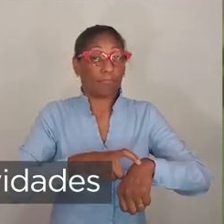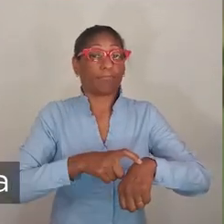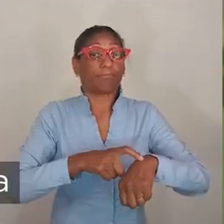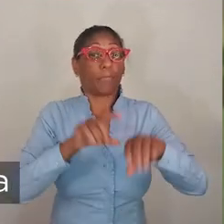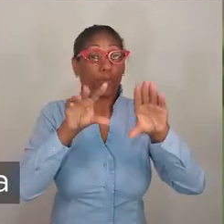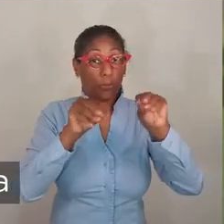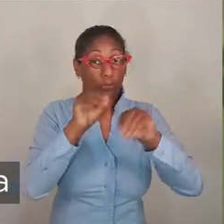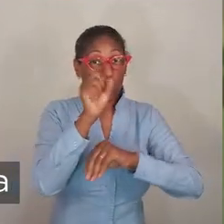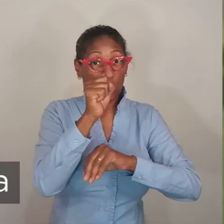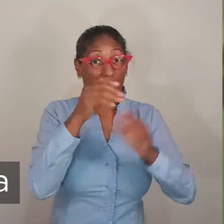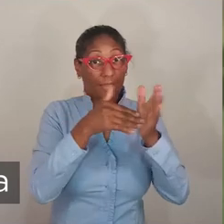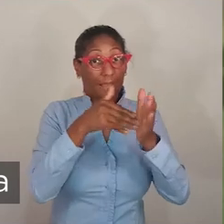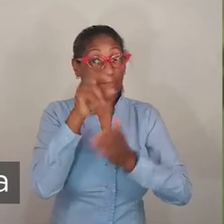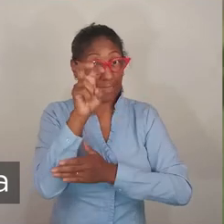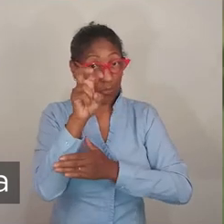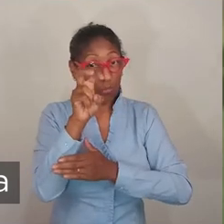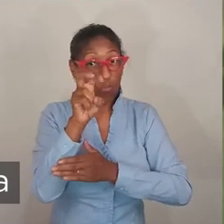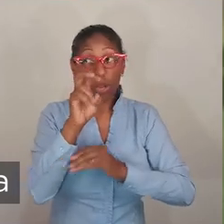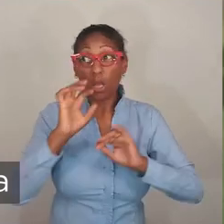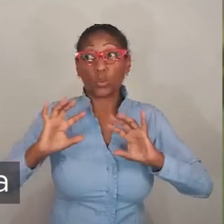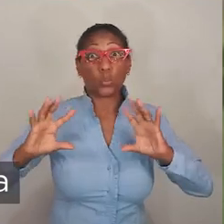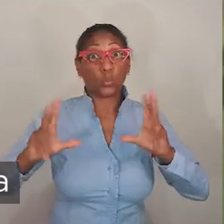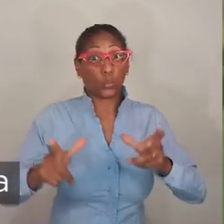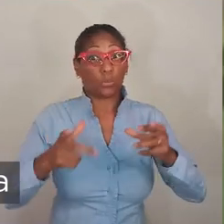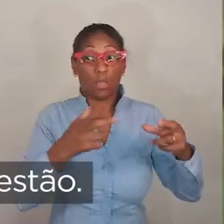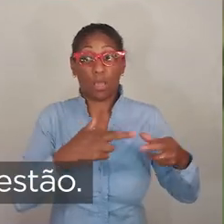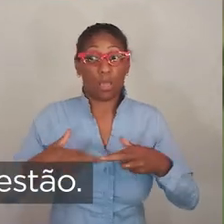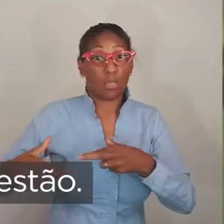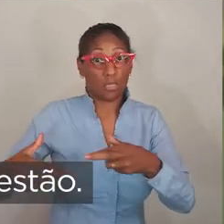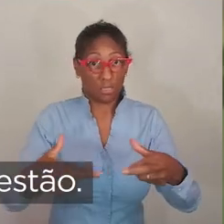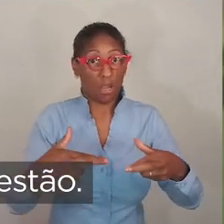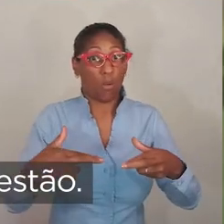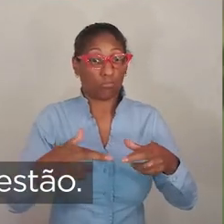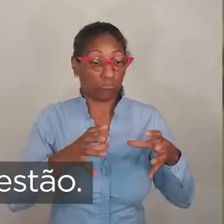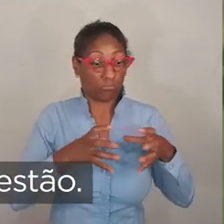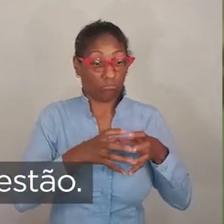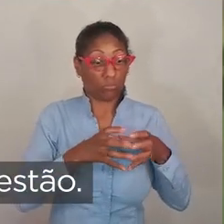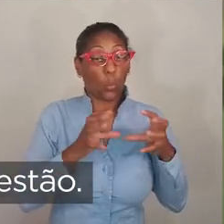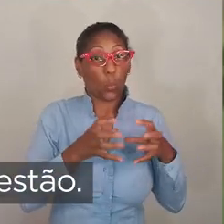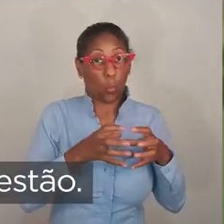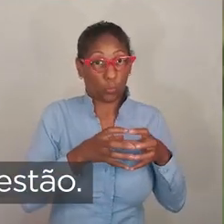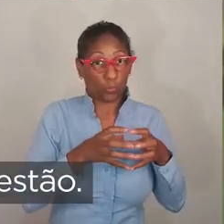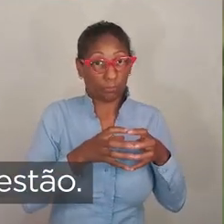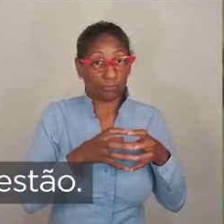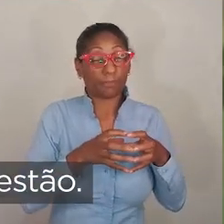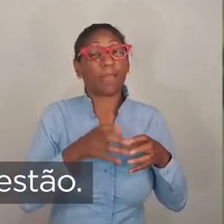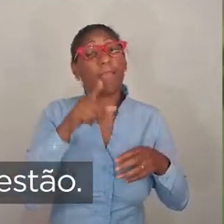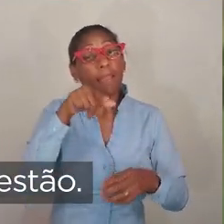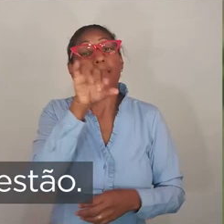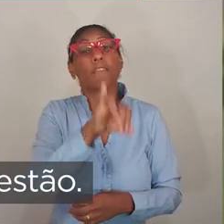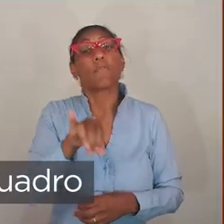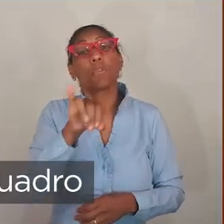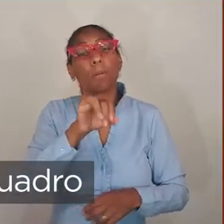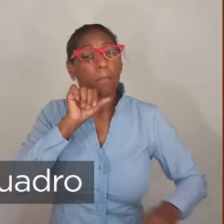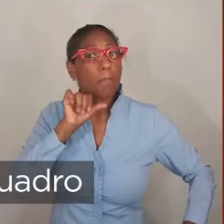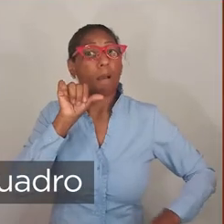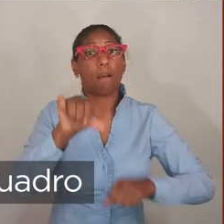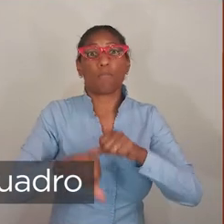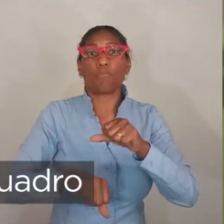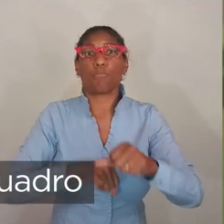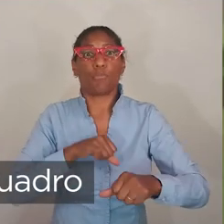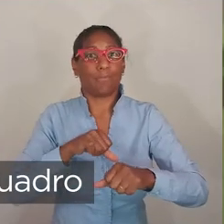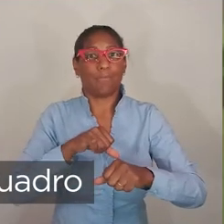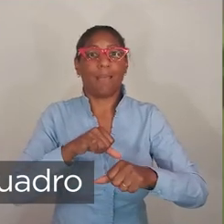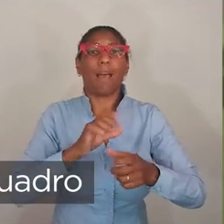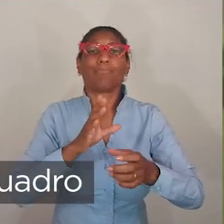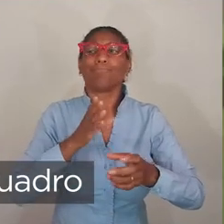atividades entre as 8 da noite e 5 da manhã vale para todas as regiões, mesmo para as que adotarem a congestão. Essas medidas